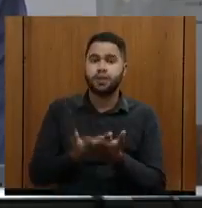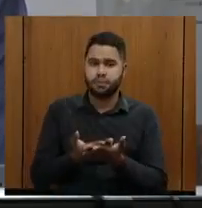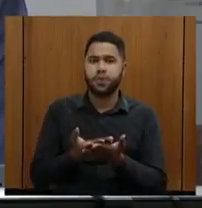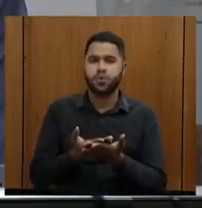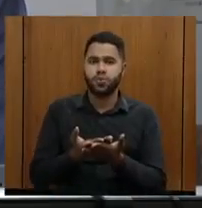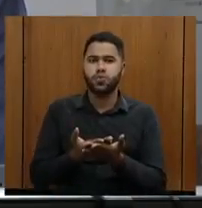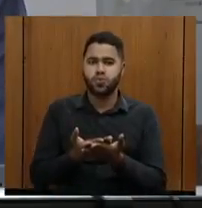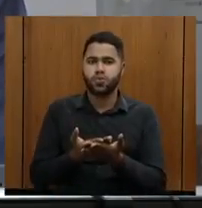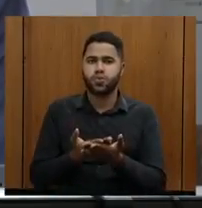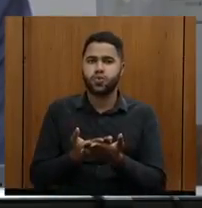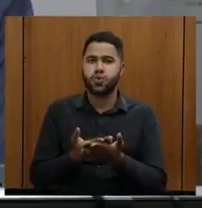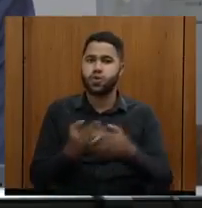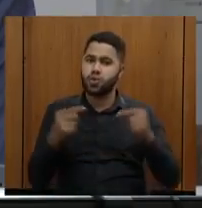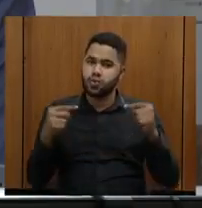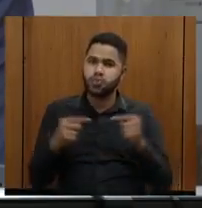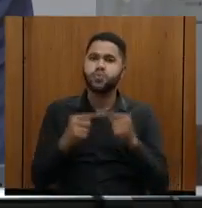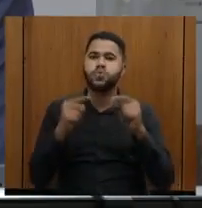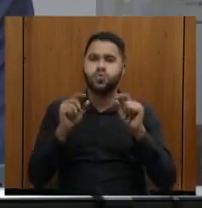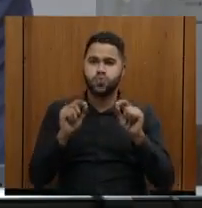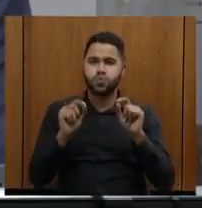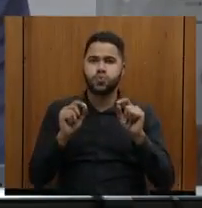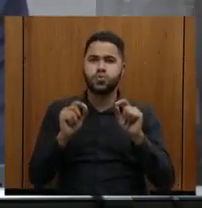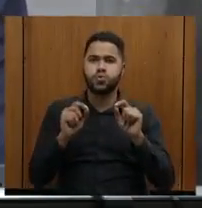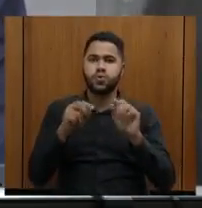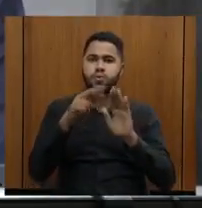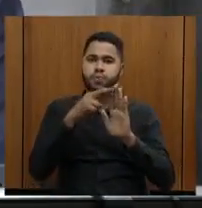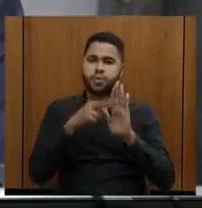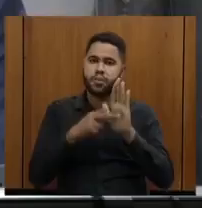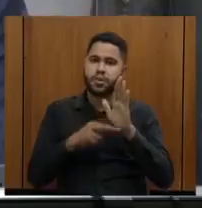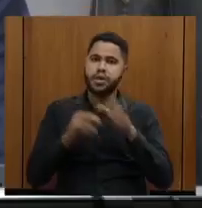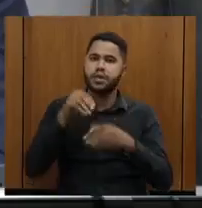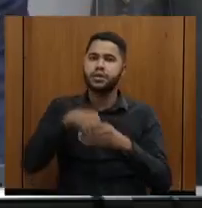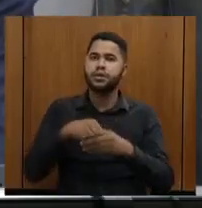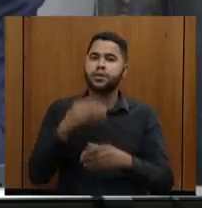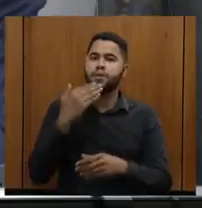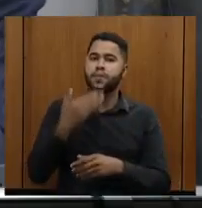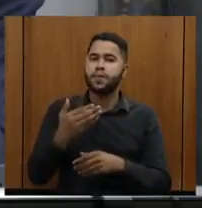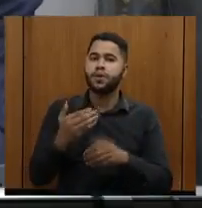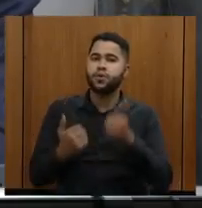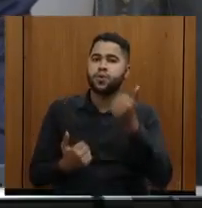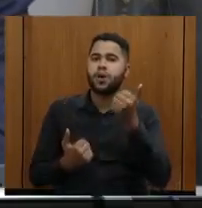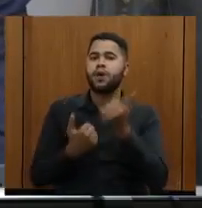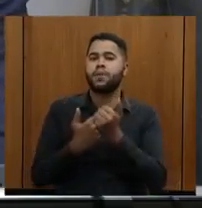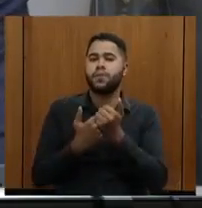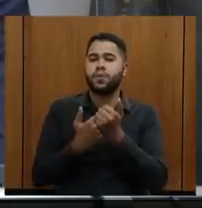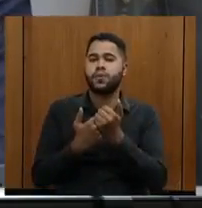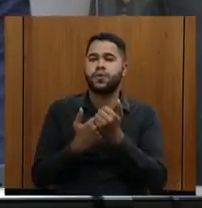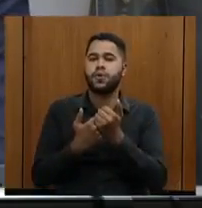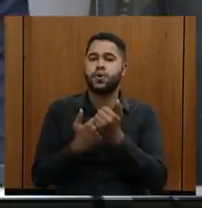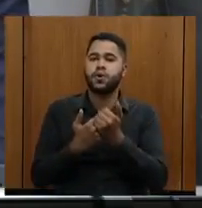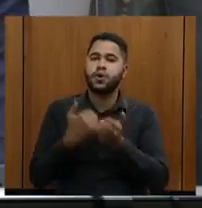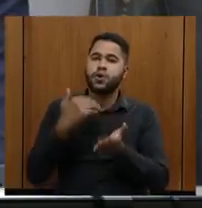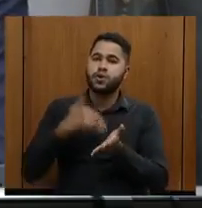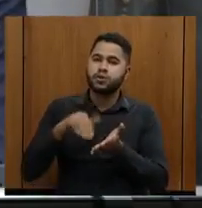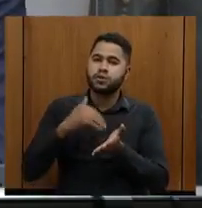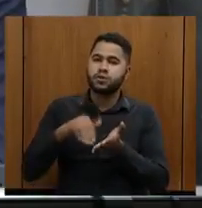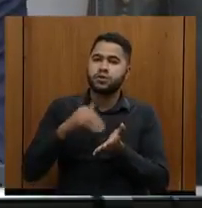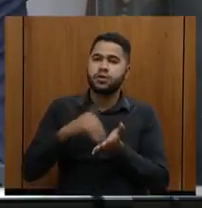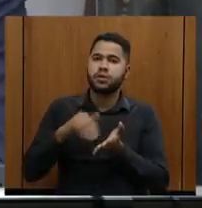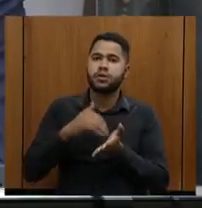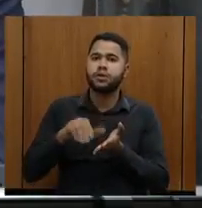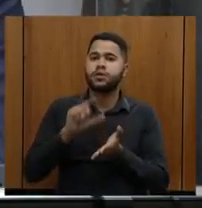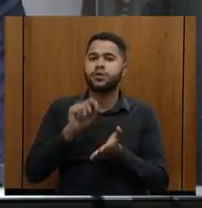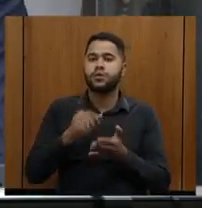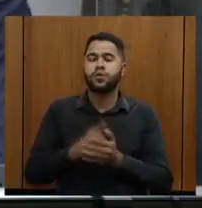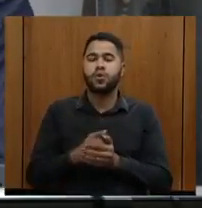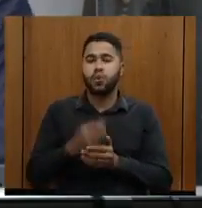em conformidade com o regimento interno, solicita o apoio do nosso secretário de